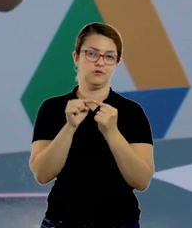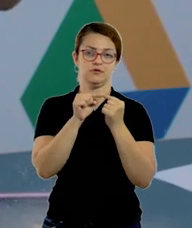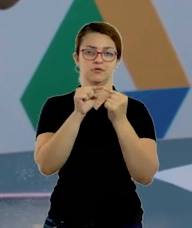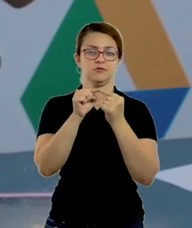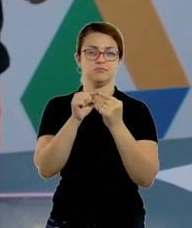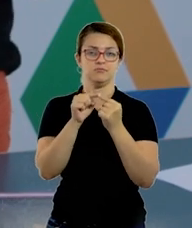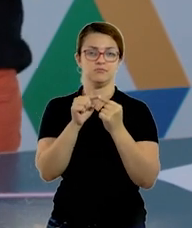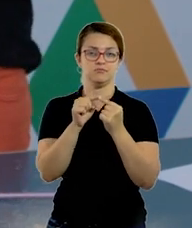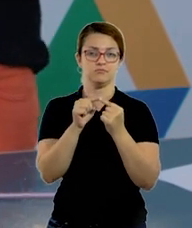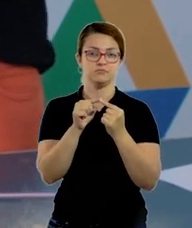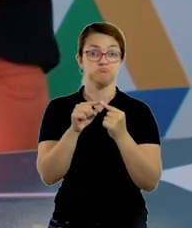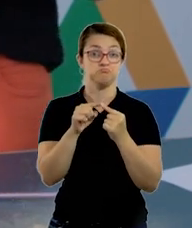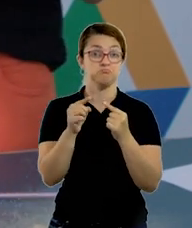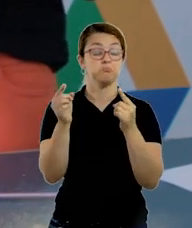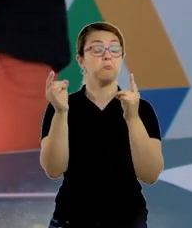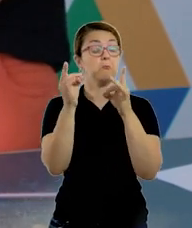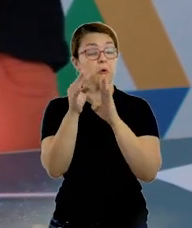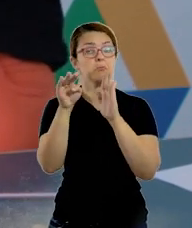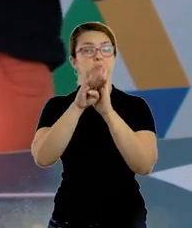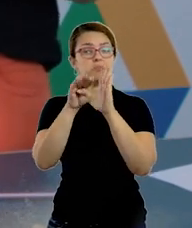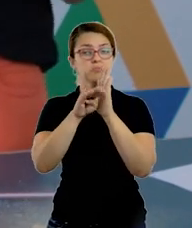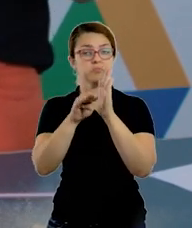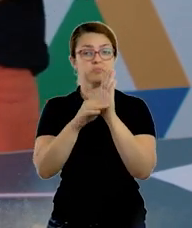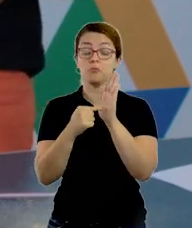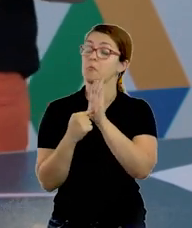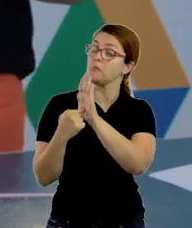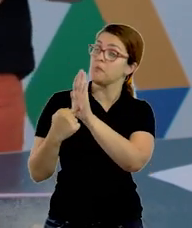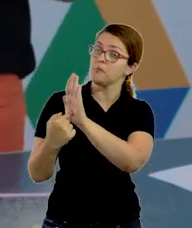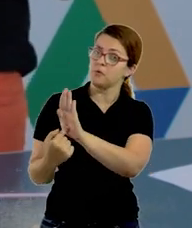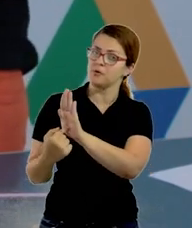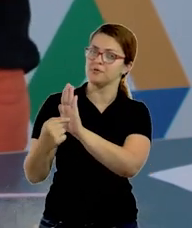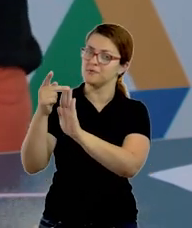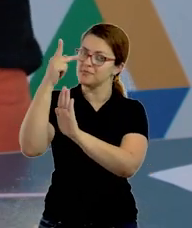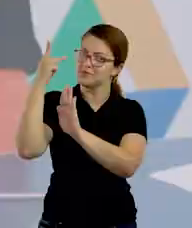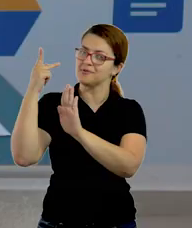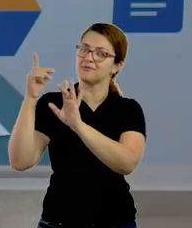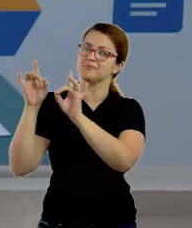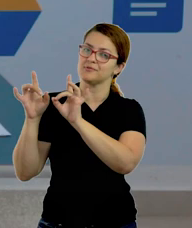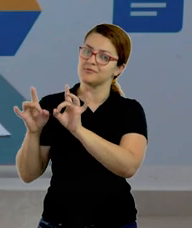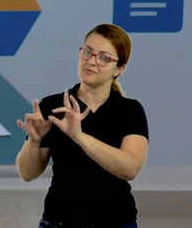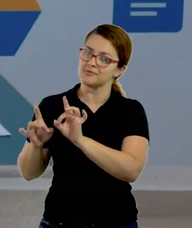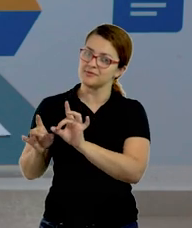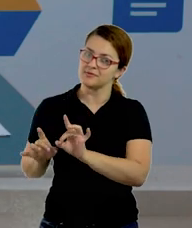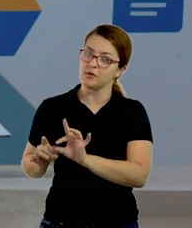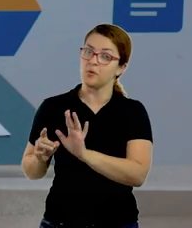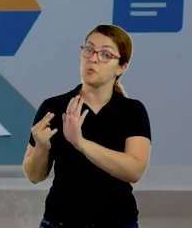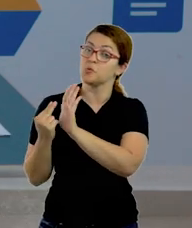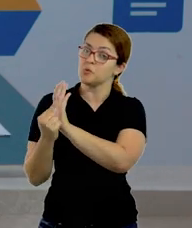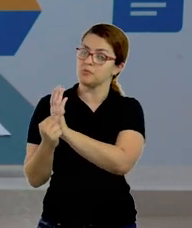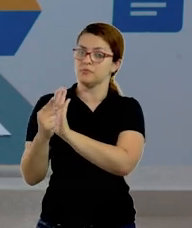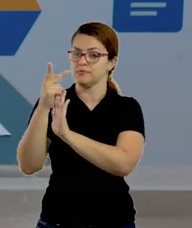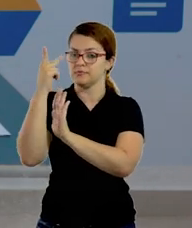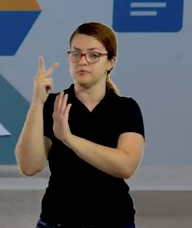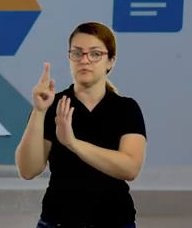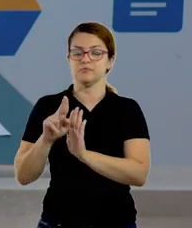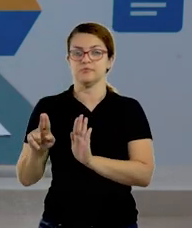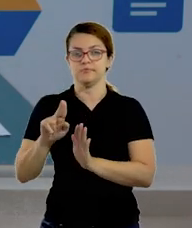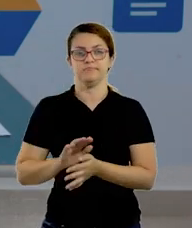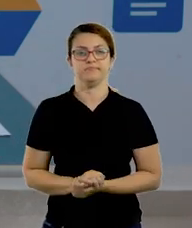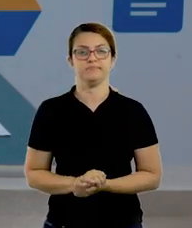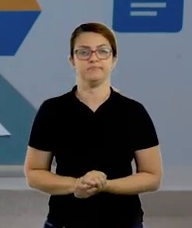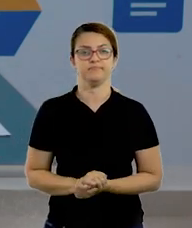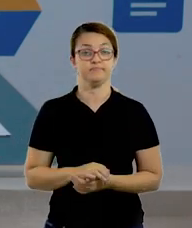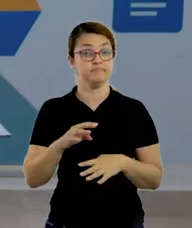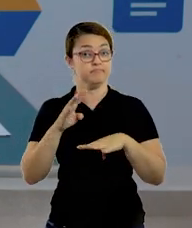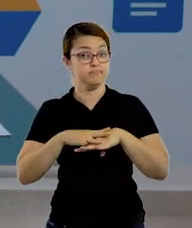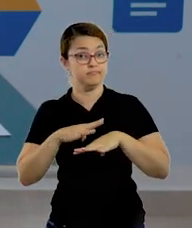acróstico, entrega ele, mostra ele para a pessoa que você escreveu o nome da pessoa que você utilizou. Bem, para a nossa aula de matemática de hoje, nós temos